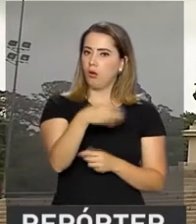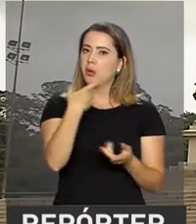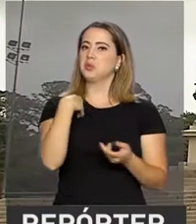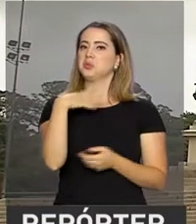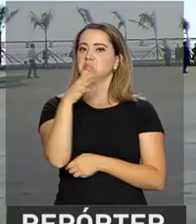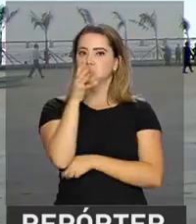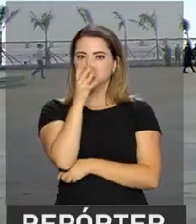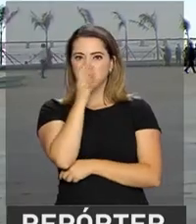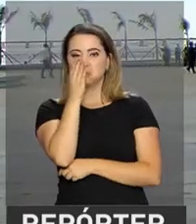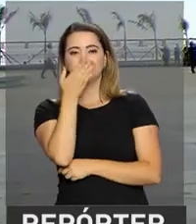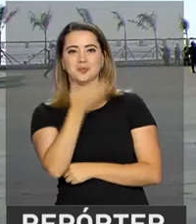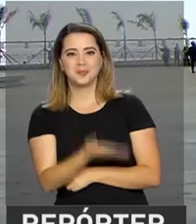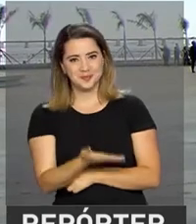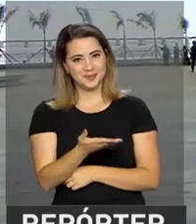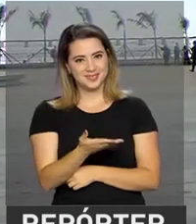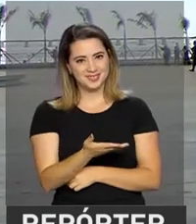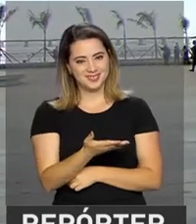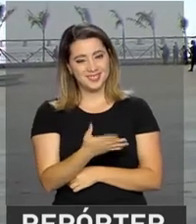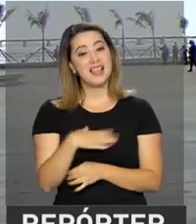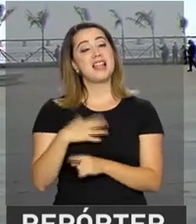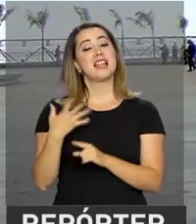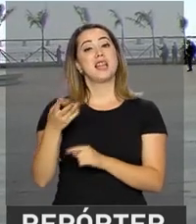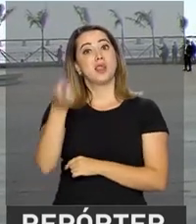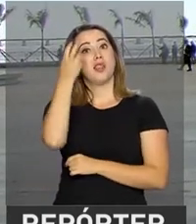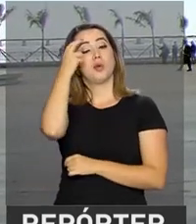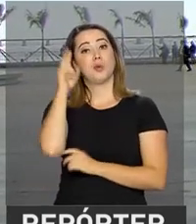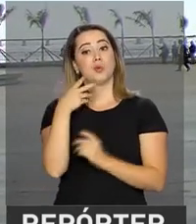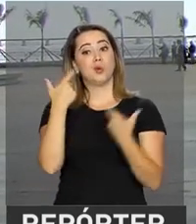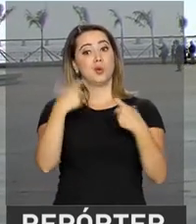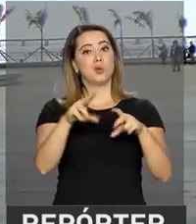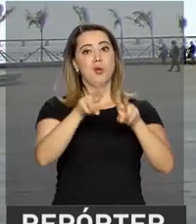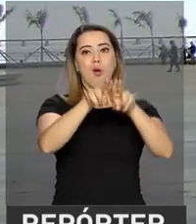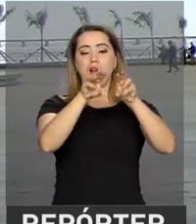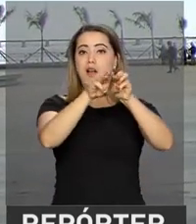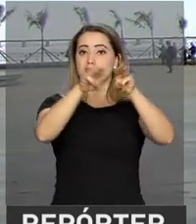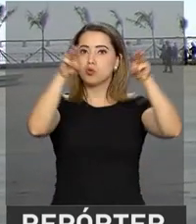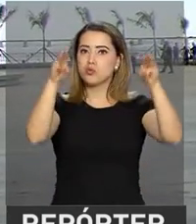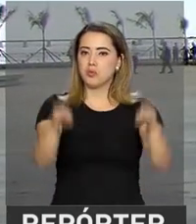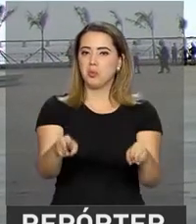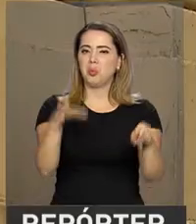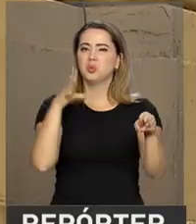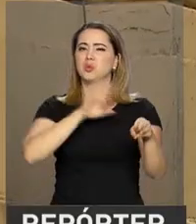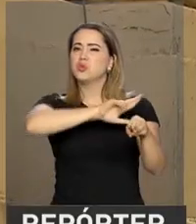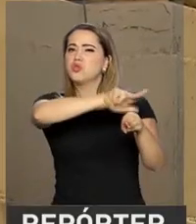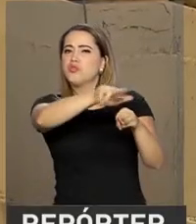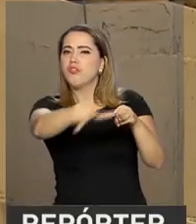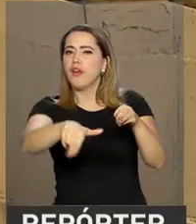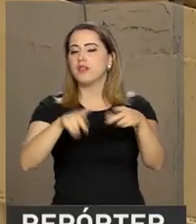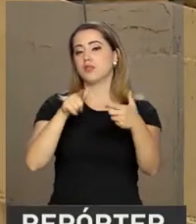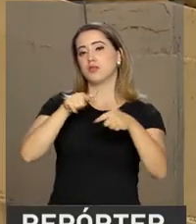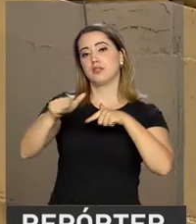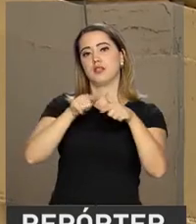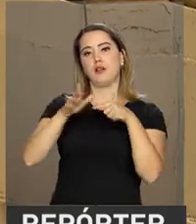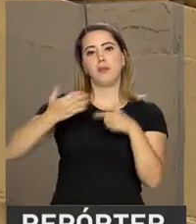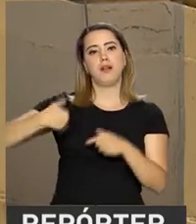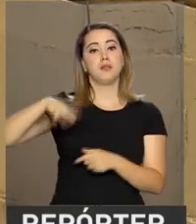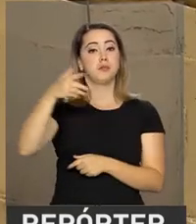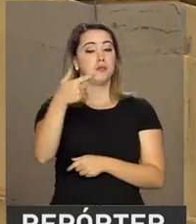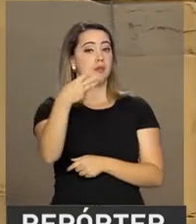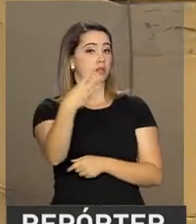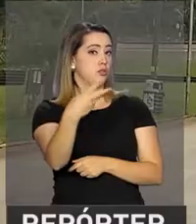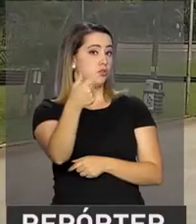reconhece. No universo da cultura, os museus assumem várias funções. São mais de 3.700